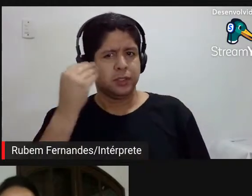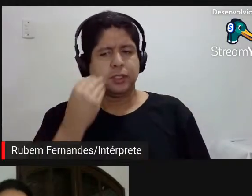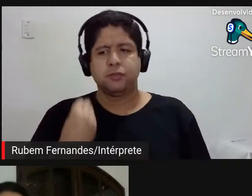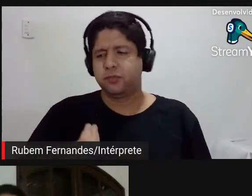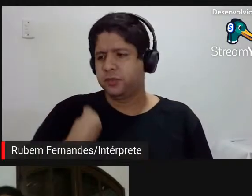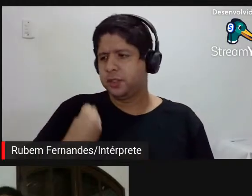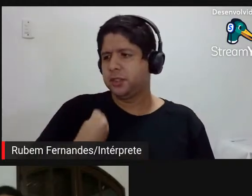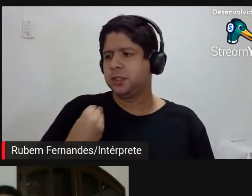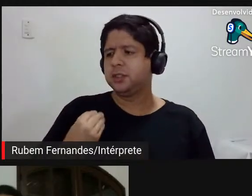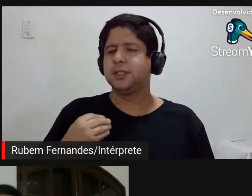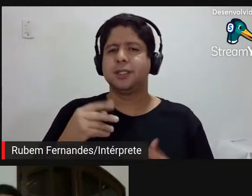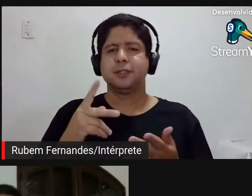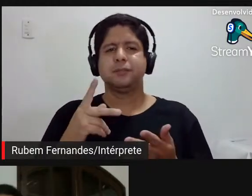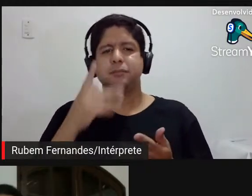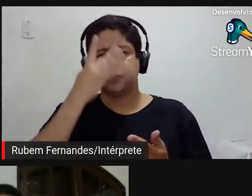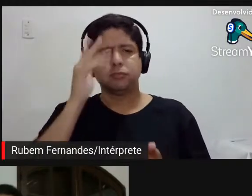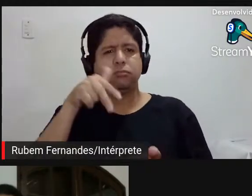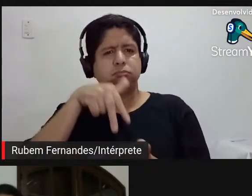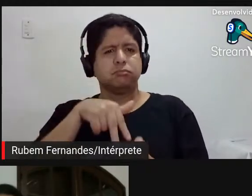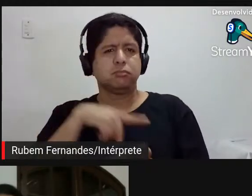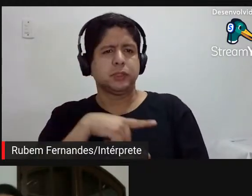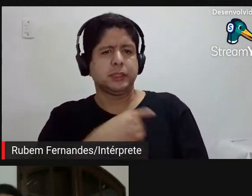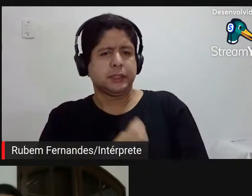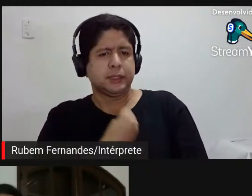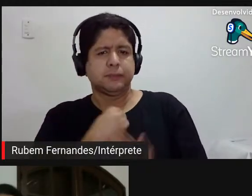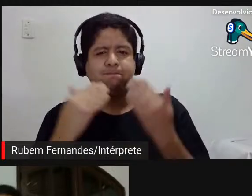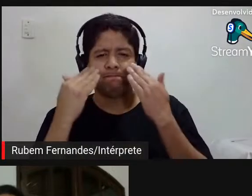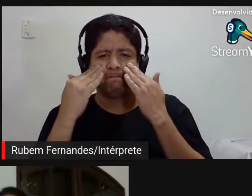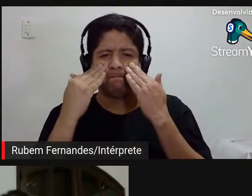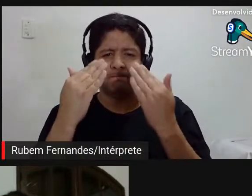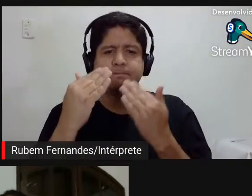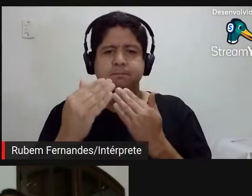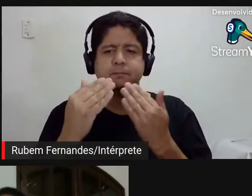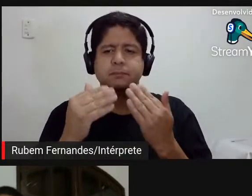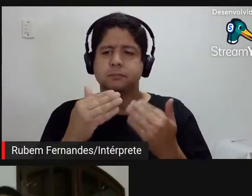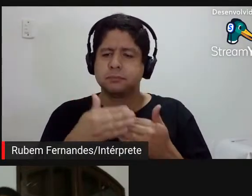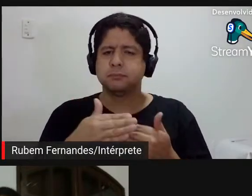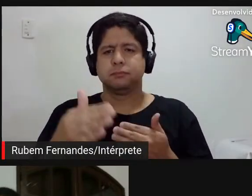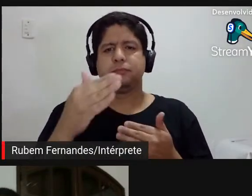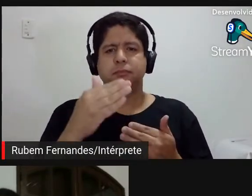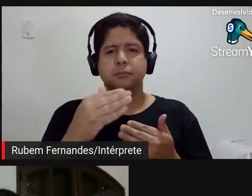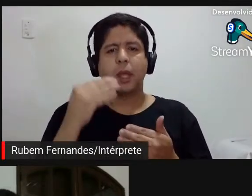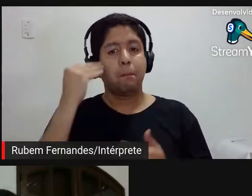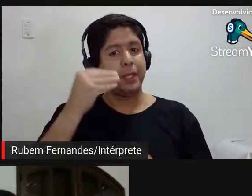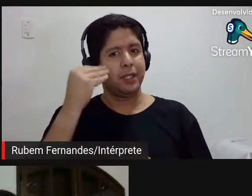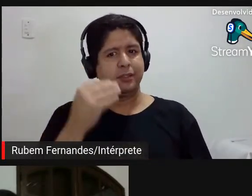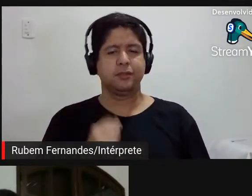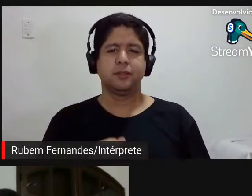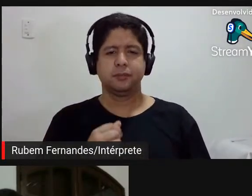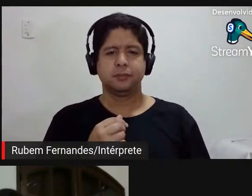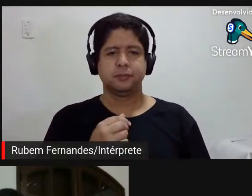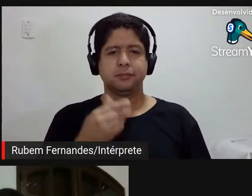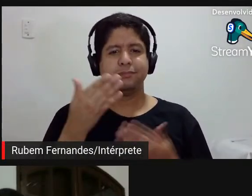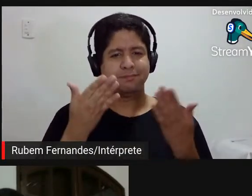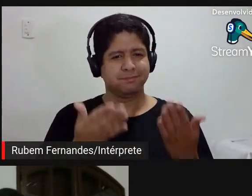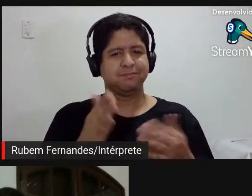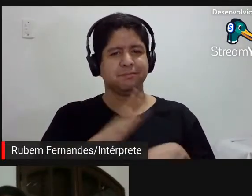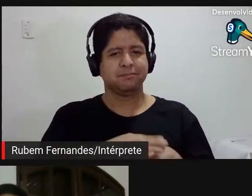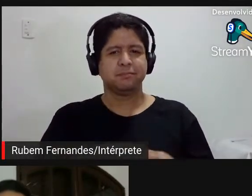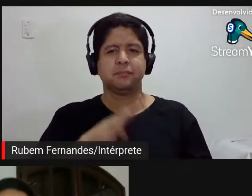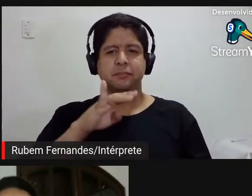protagonismos que vão sendo destacados ao longo da experiência. Então, a fala é sua, Bia.